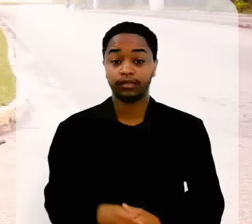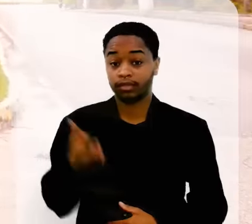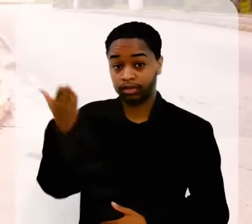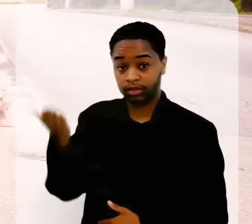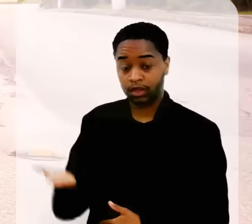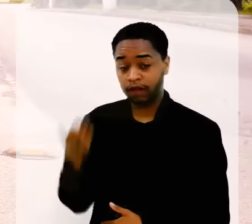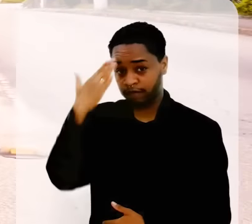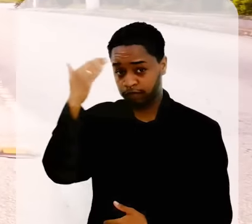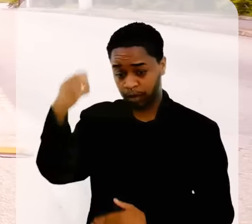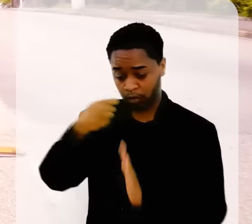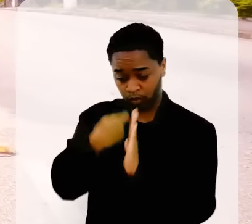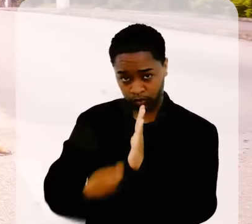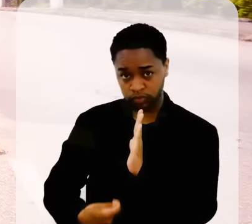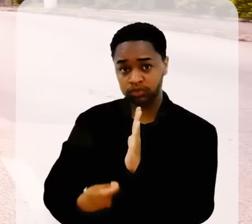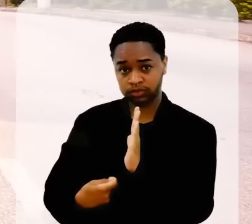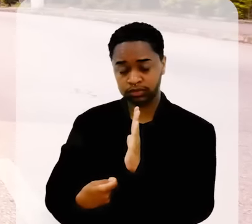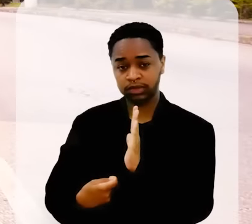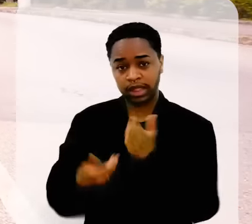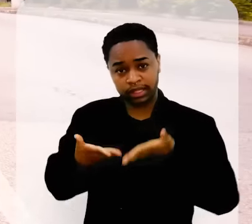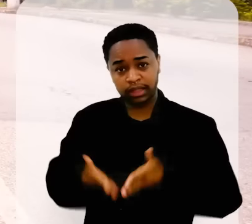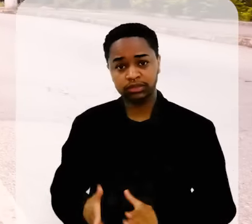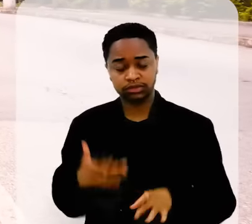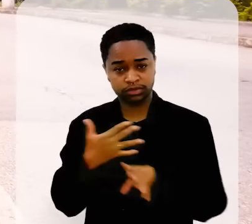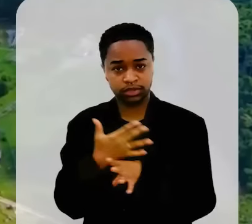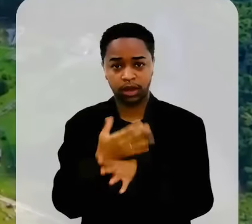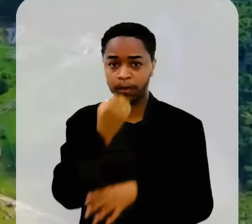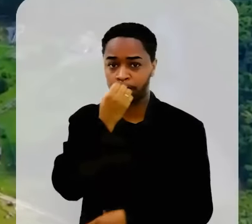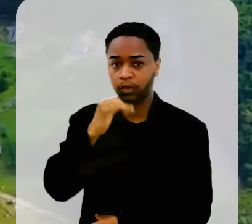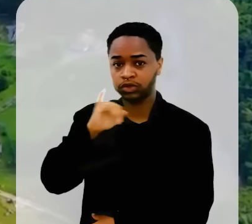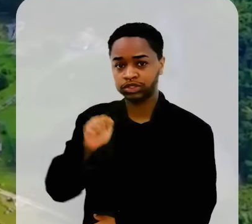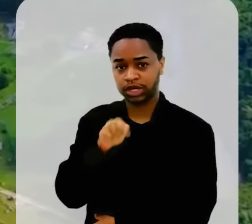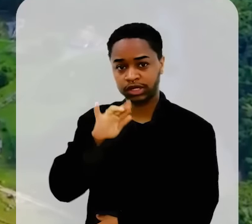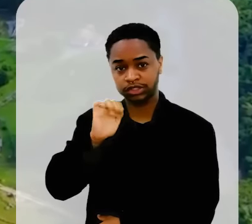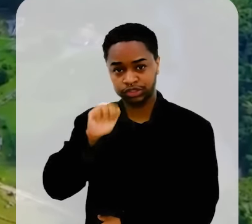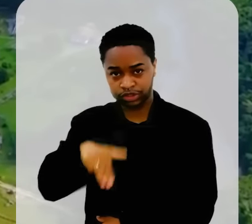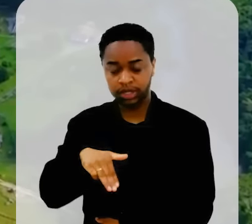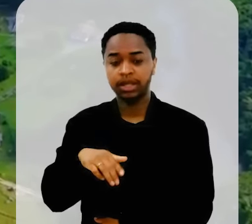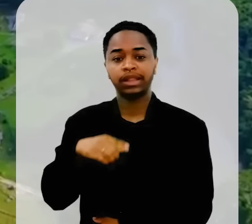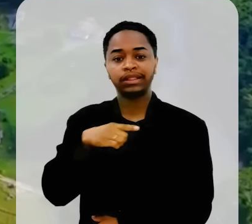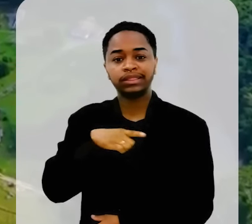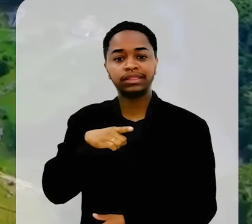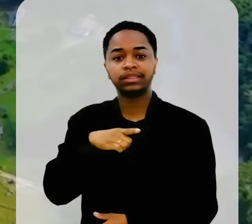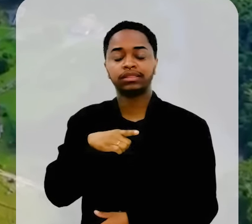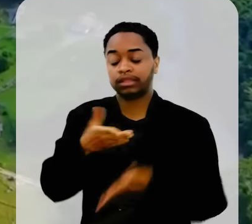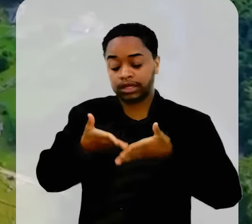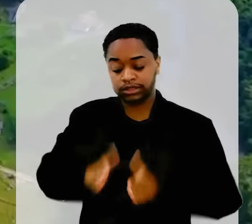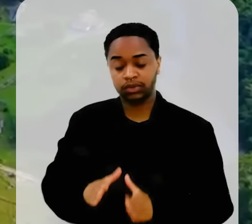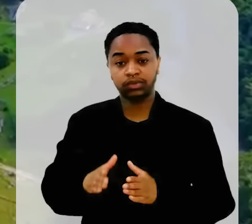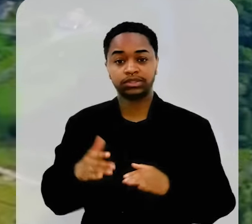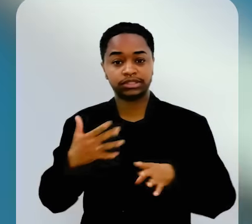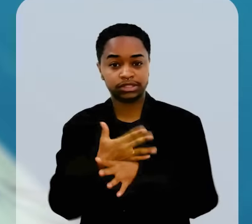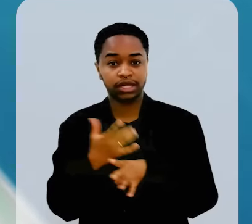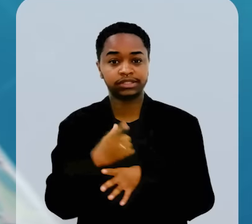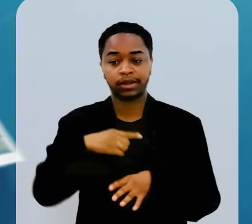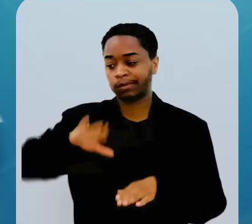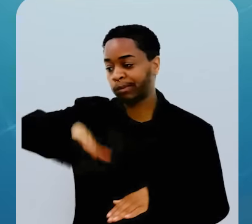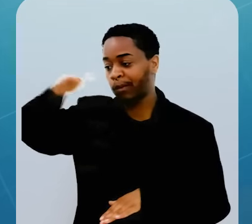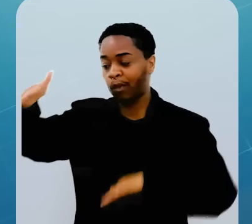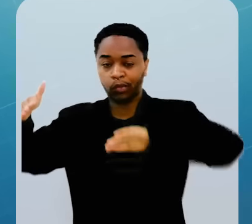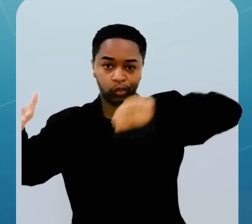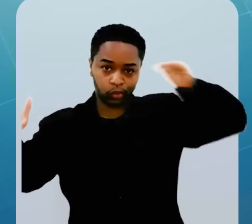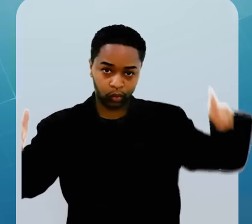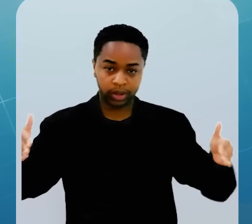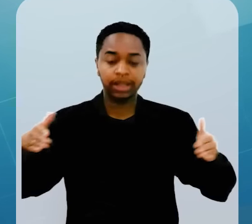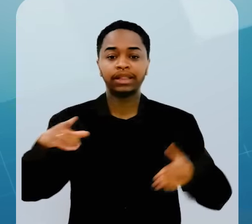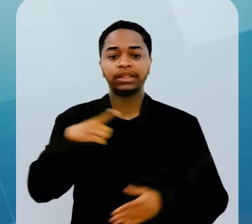O compositor famoso, bom jardinense, nasceu nessa cidade encravada entre montanhas. Bom Jardim